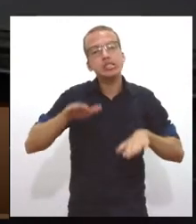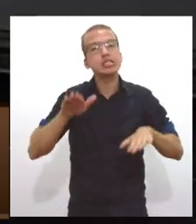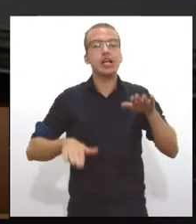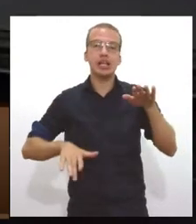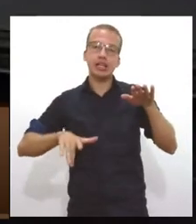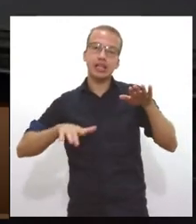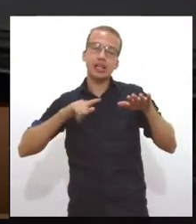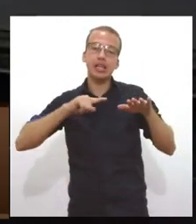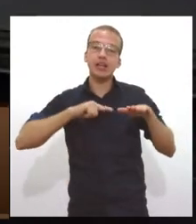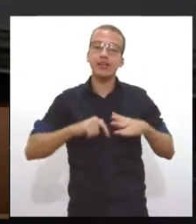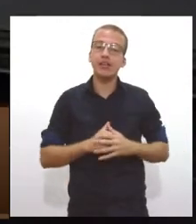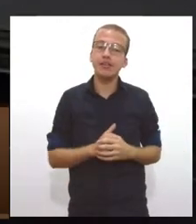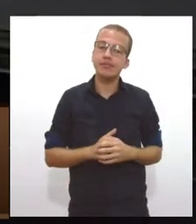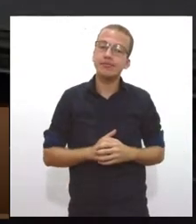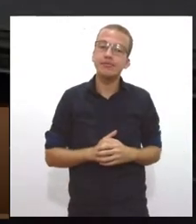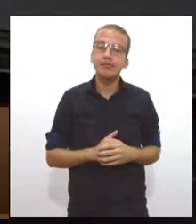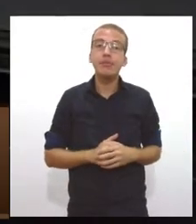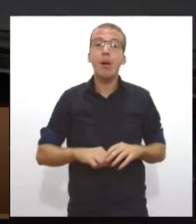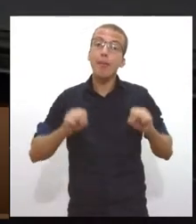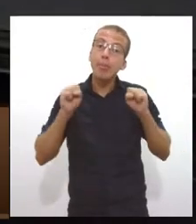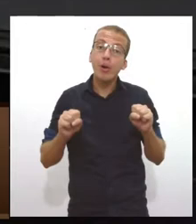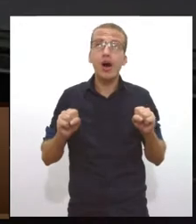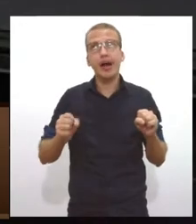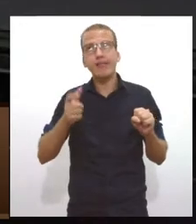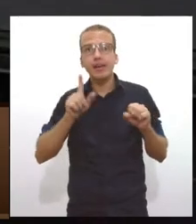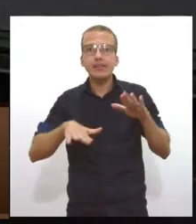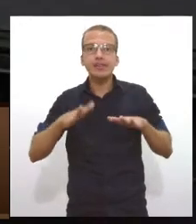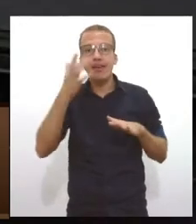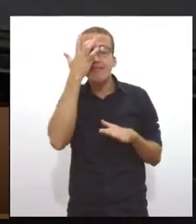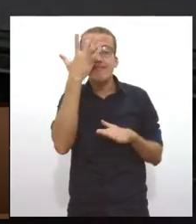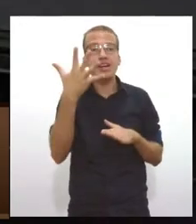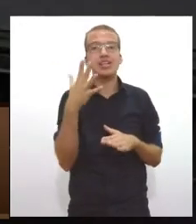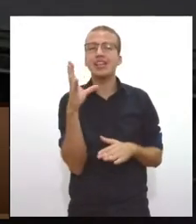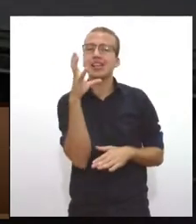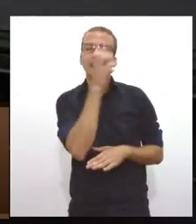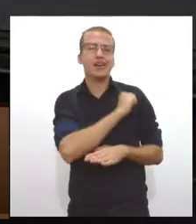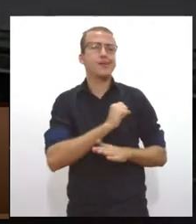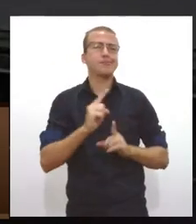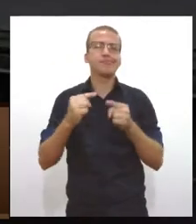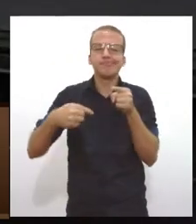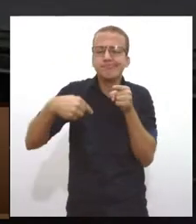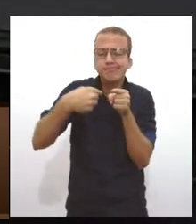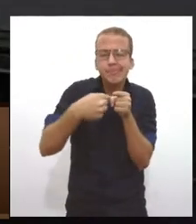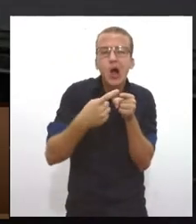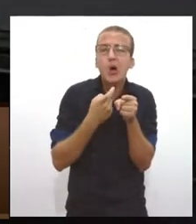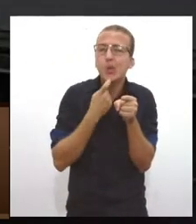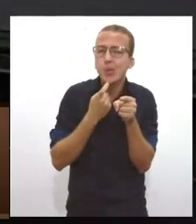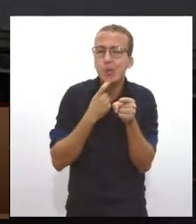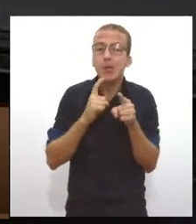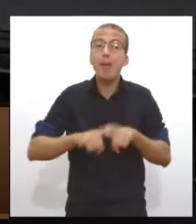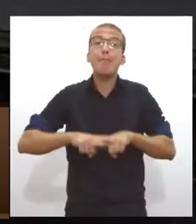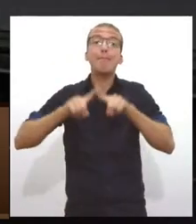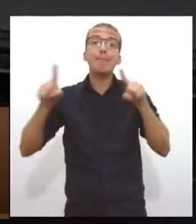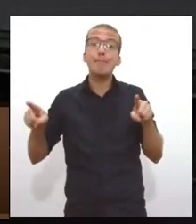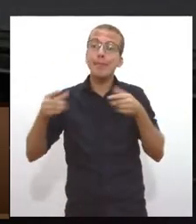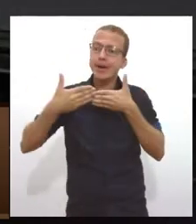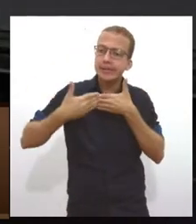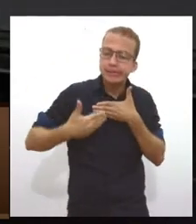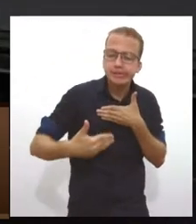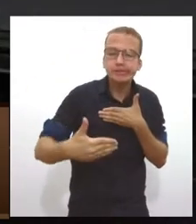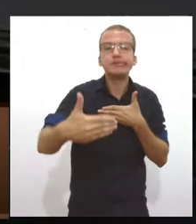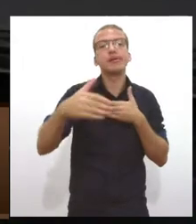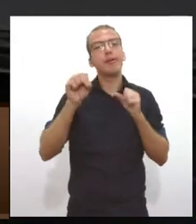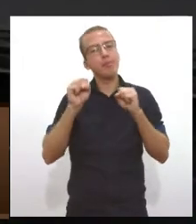facilidade momentânea. e é aparente, é apenas aparente, mas no longo prazo, cria um sistema